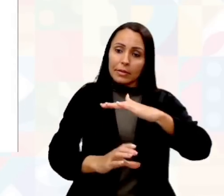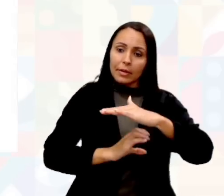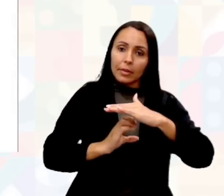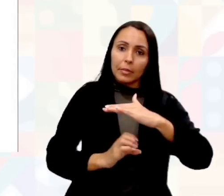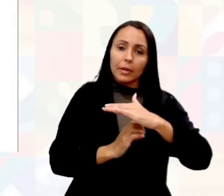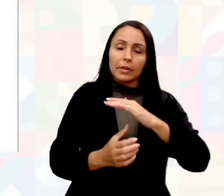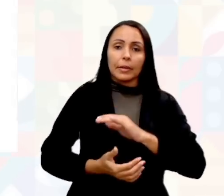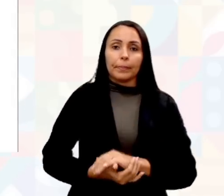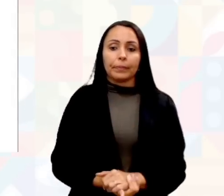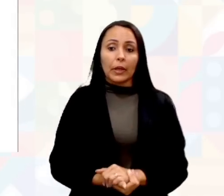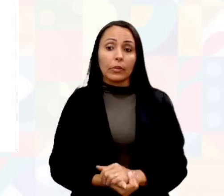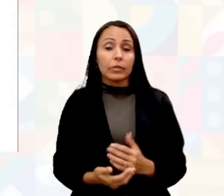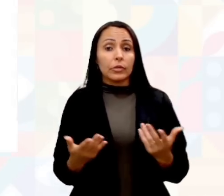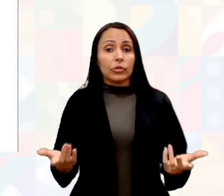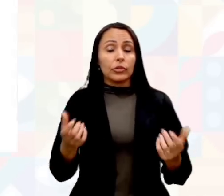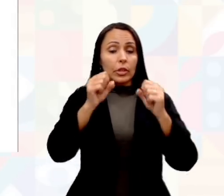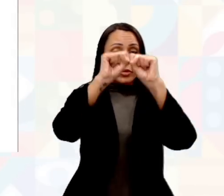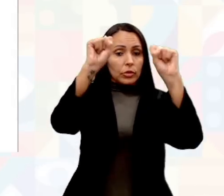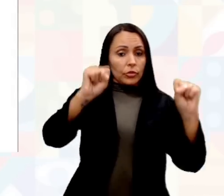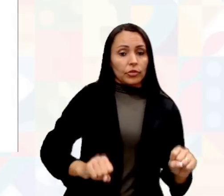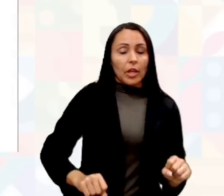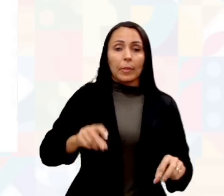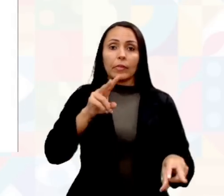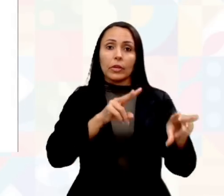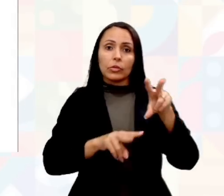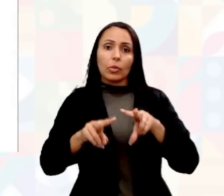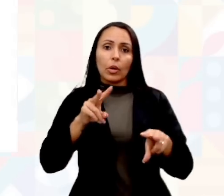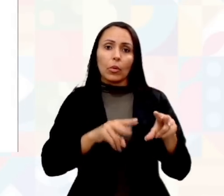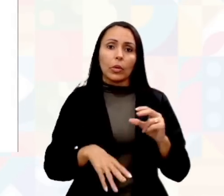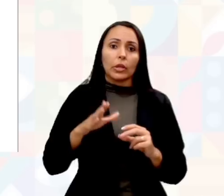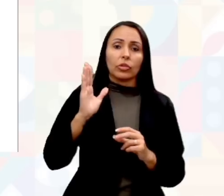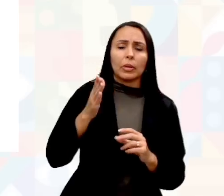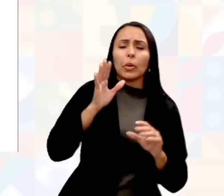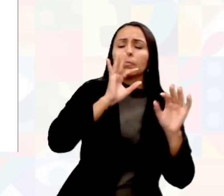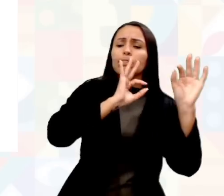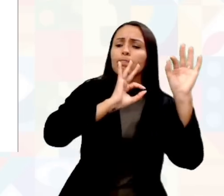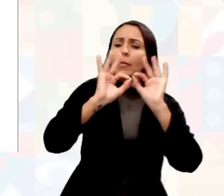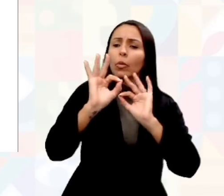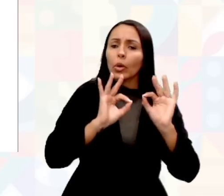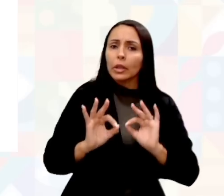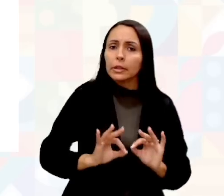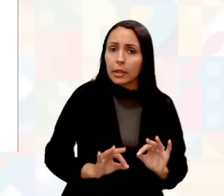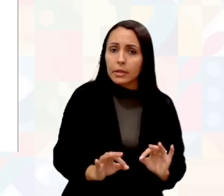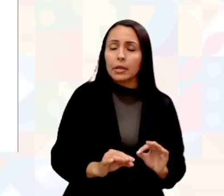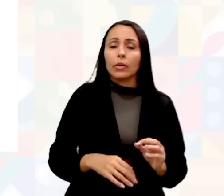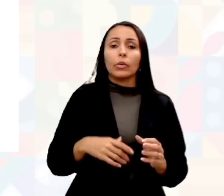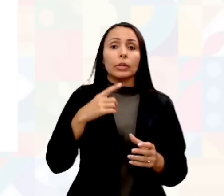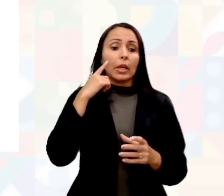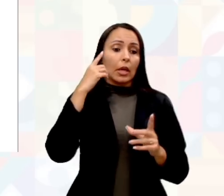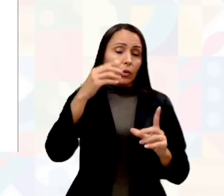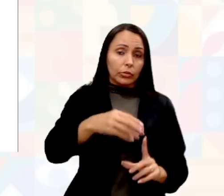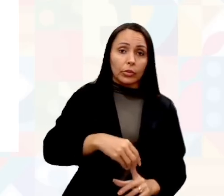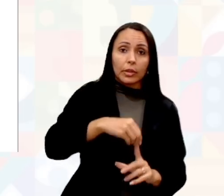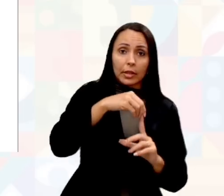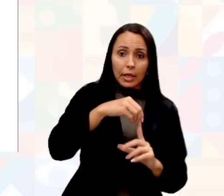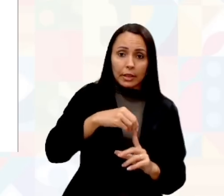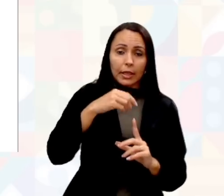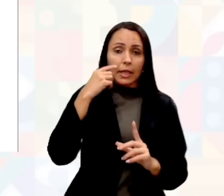visual que já demonstra que é uma organização onde a autoridade é